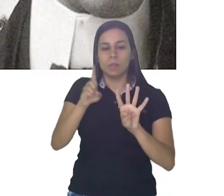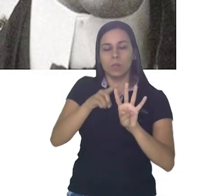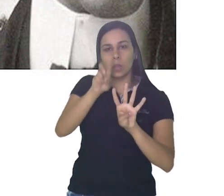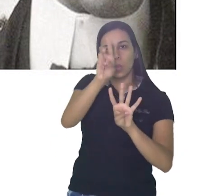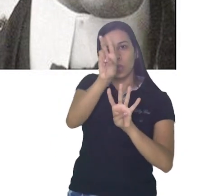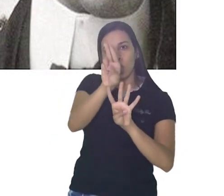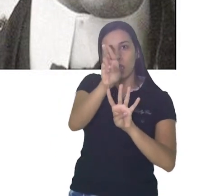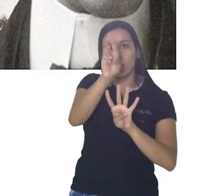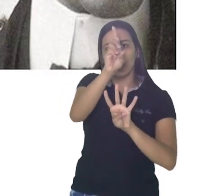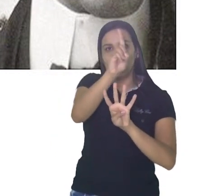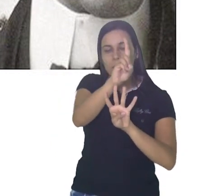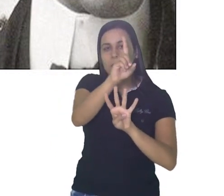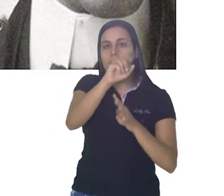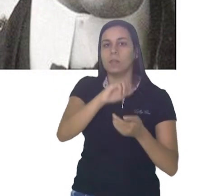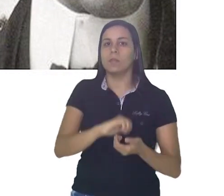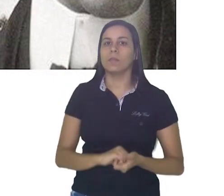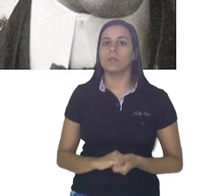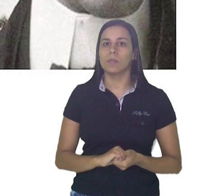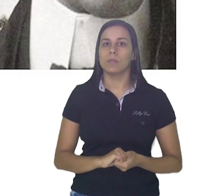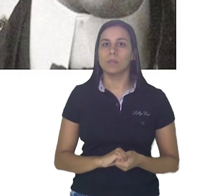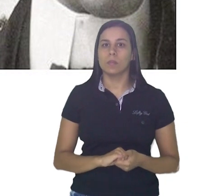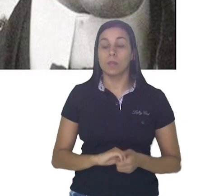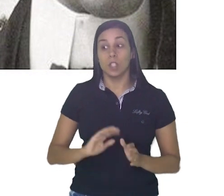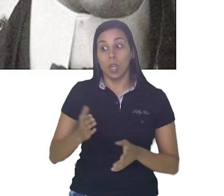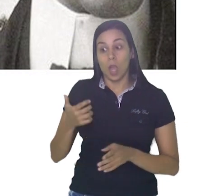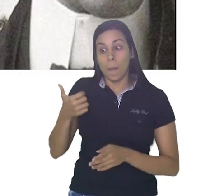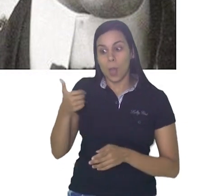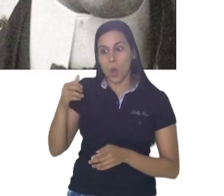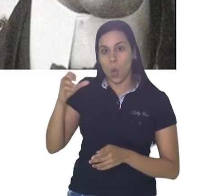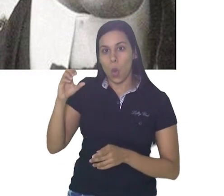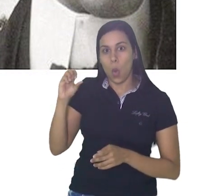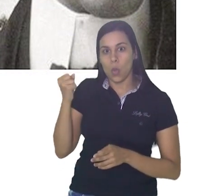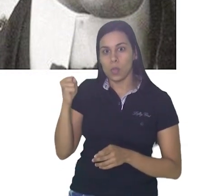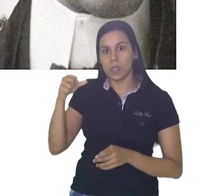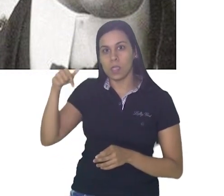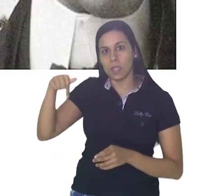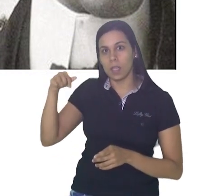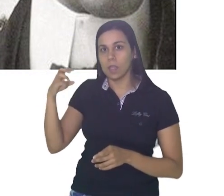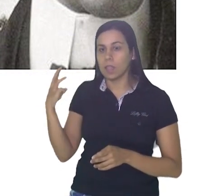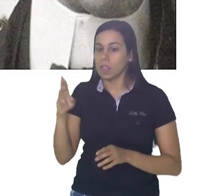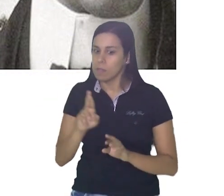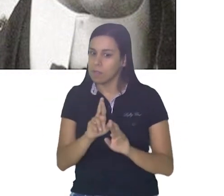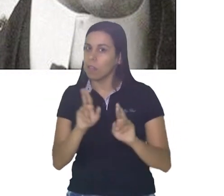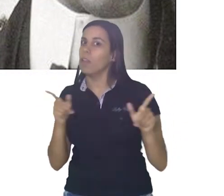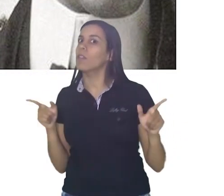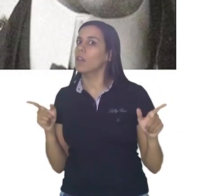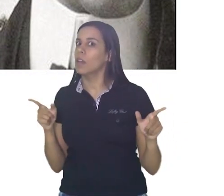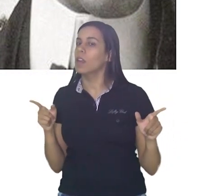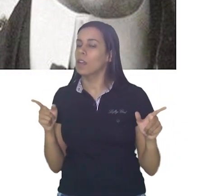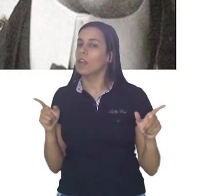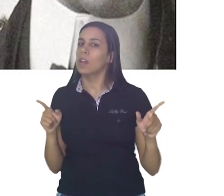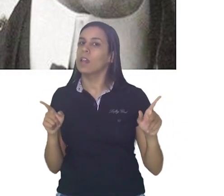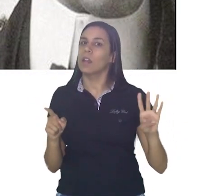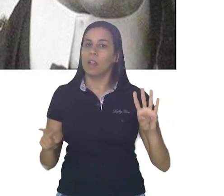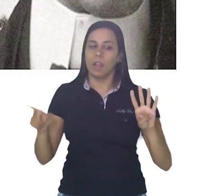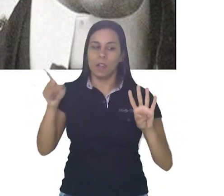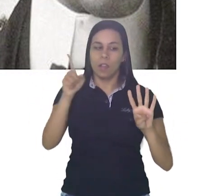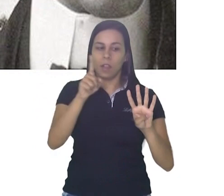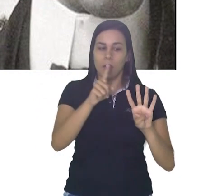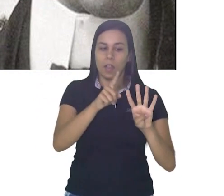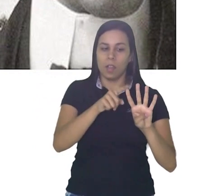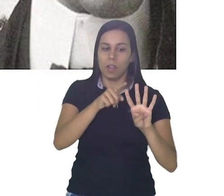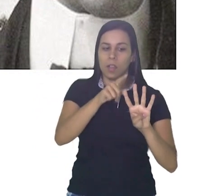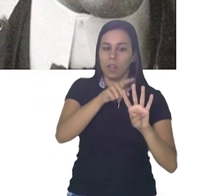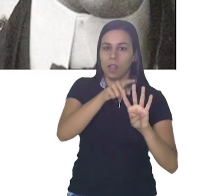unidade e dezena. Já 1873 é diferente. Ele apresenta a ordem das